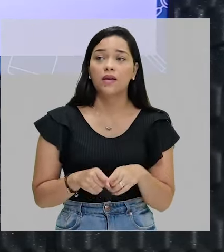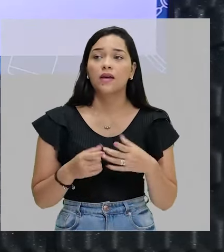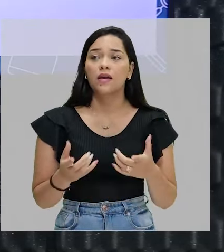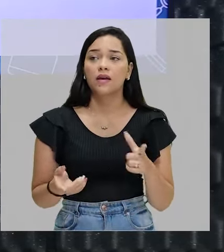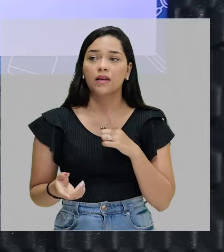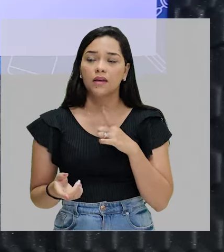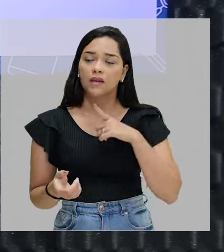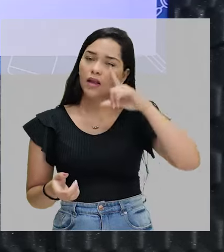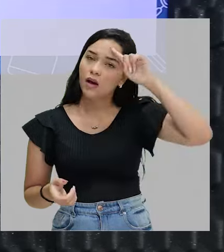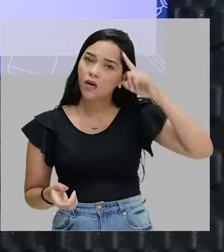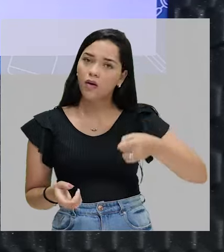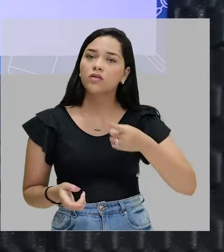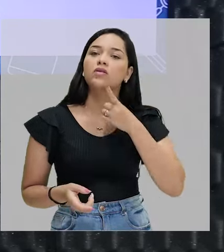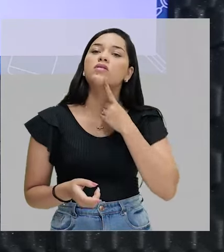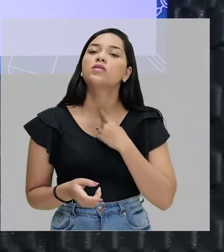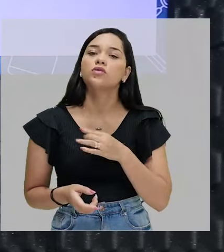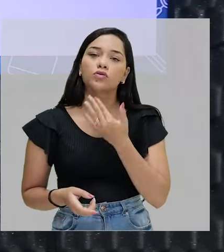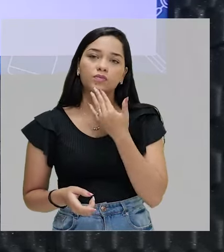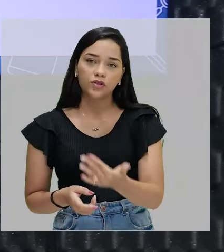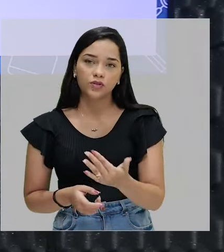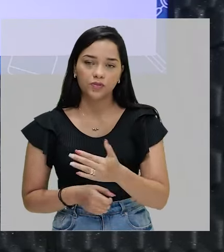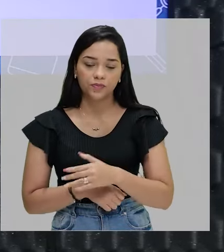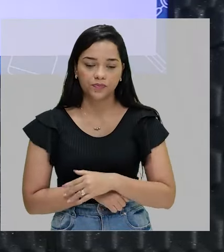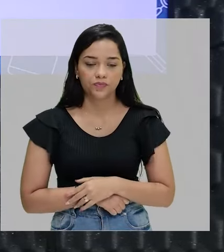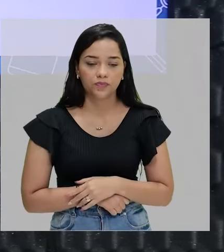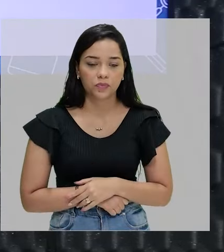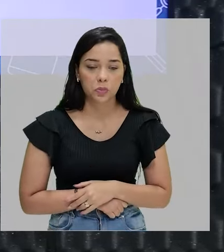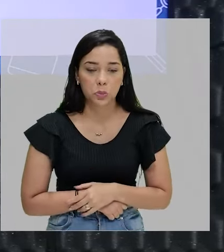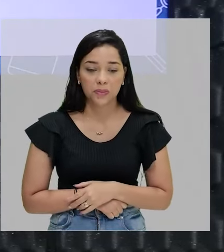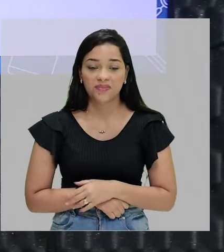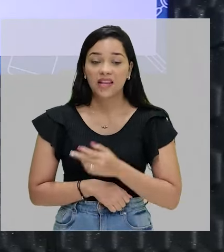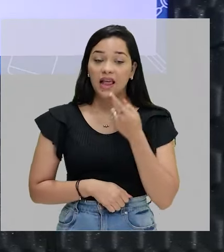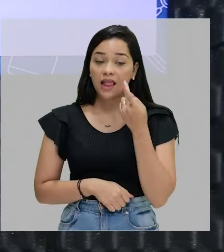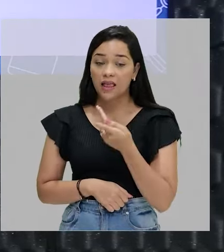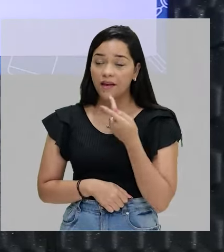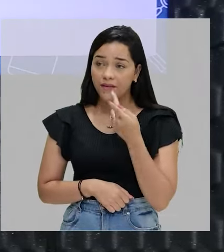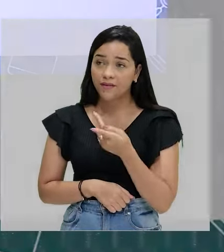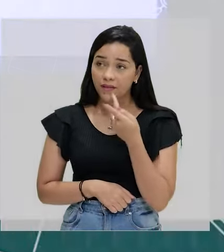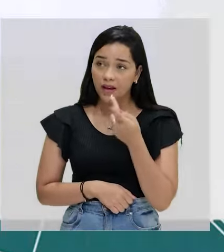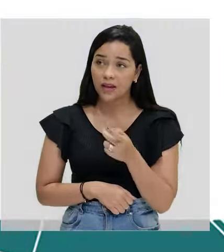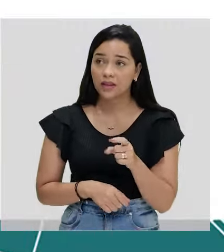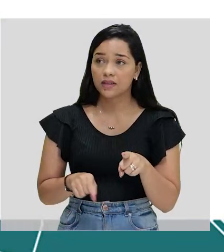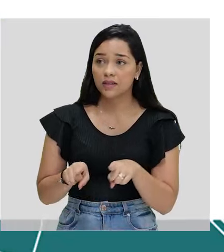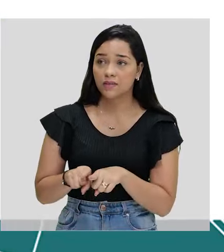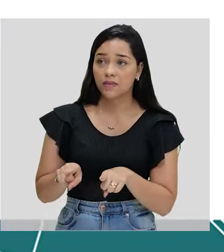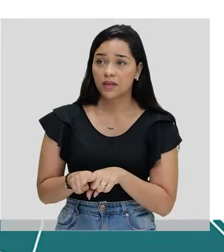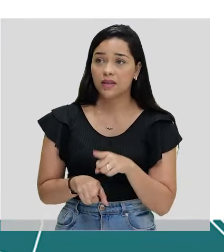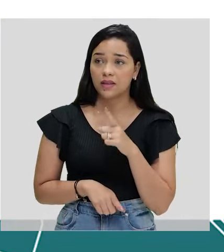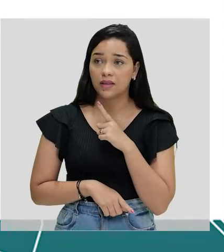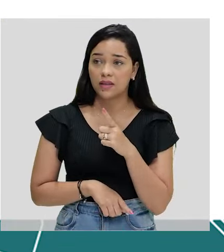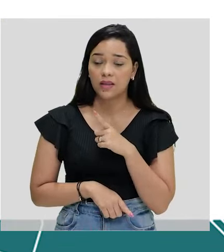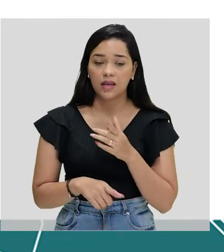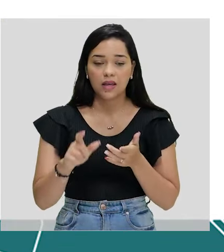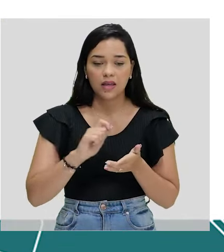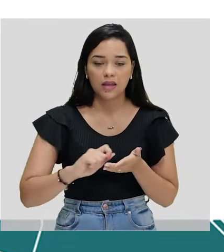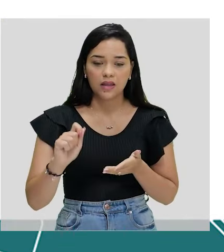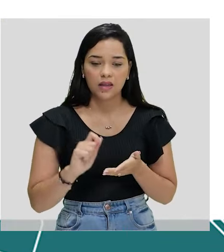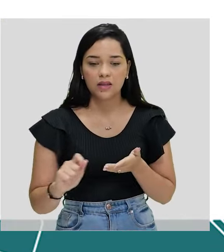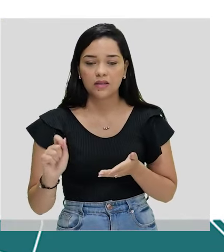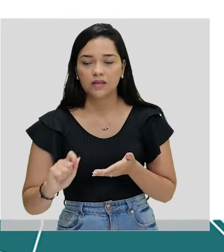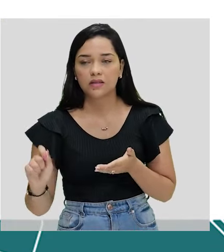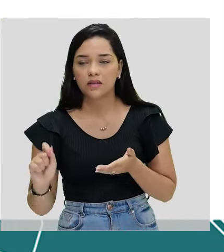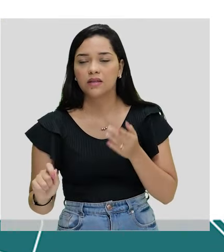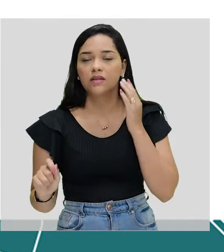ordem, do desejo, do pedido. Na fala, aliás, na fala não, na escrita,